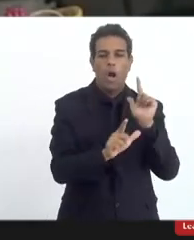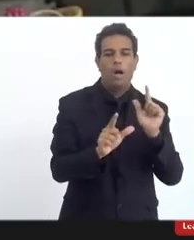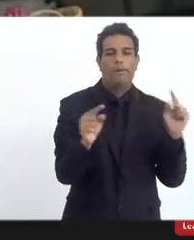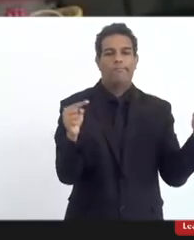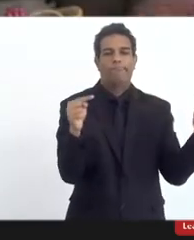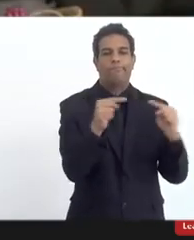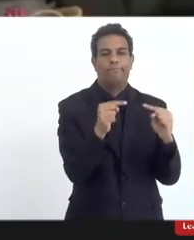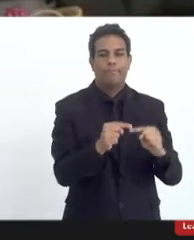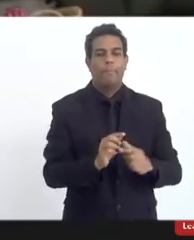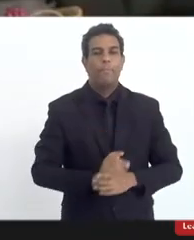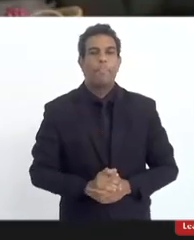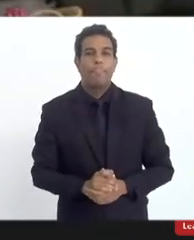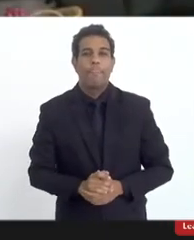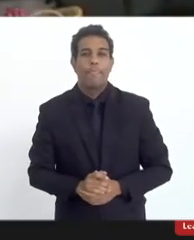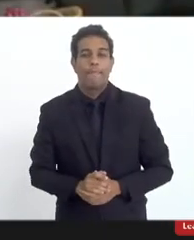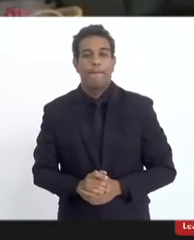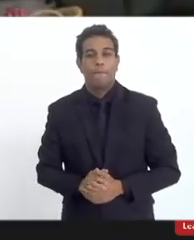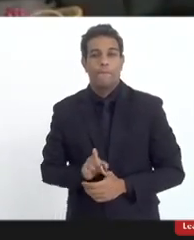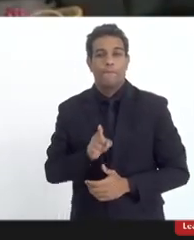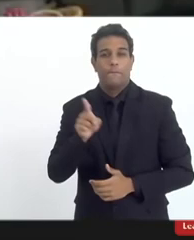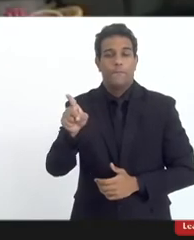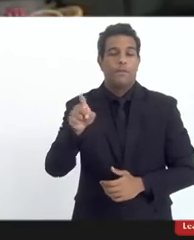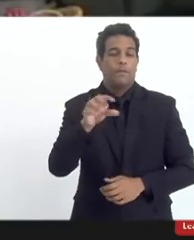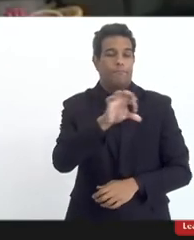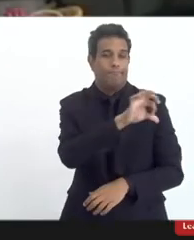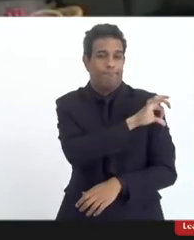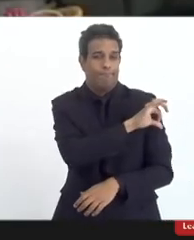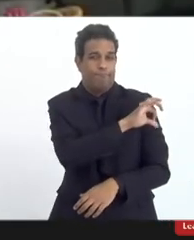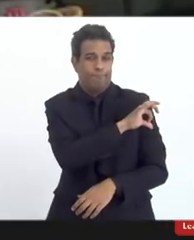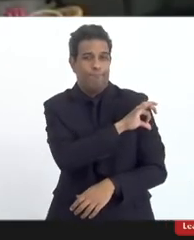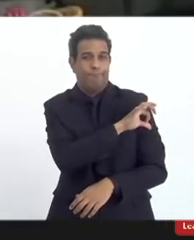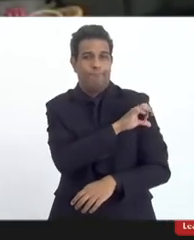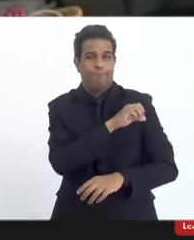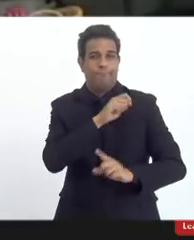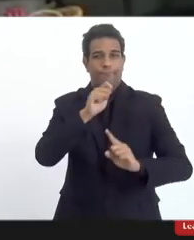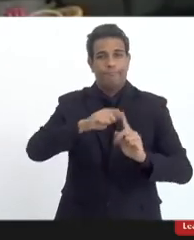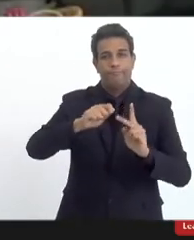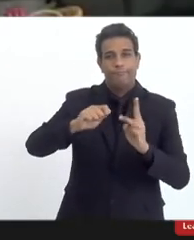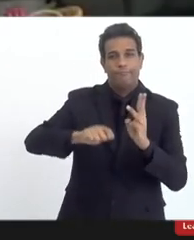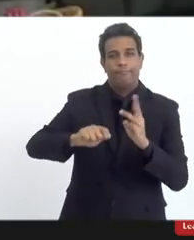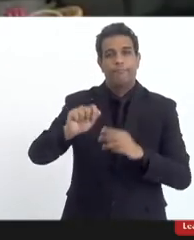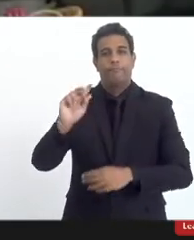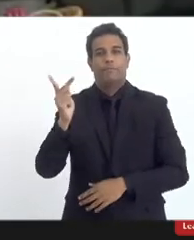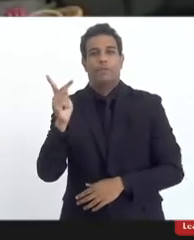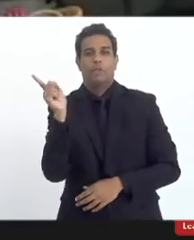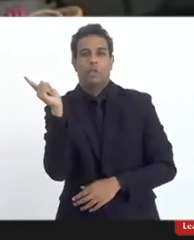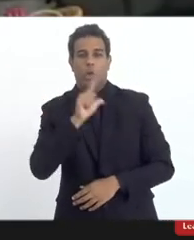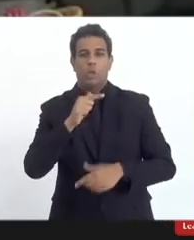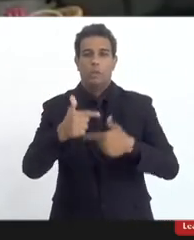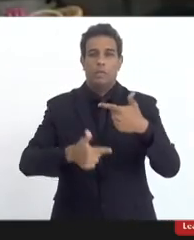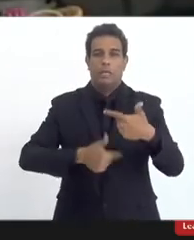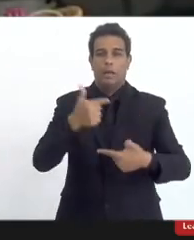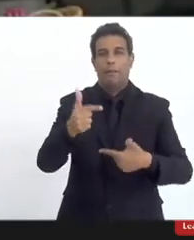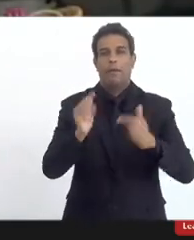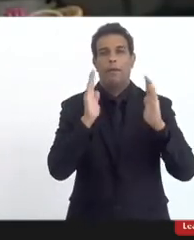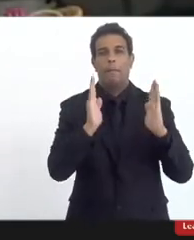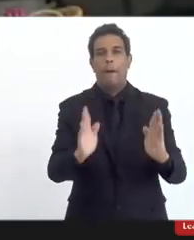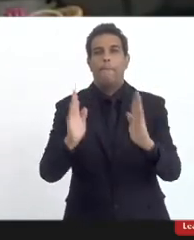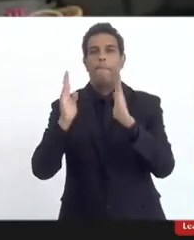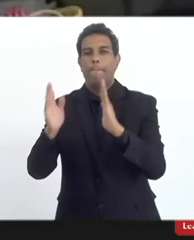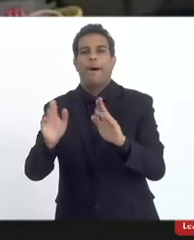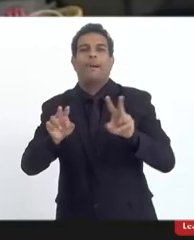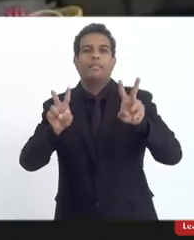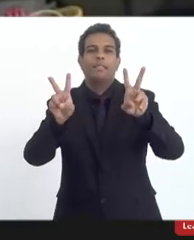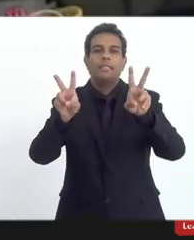falava assim poxa mas lá no nono ano nesse bimestre em história a gente está trabalhando isso aqui então vamos trazer essa